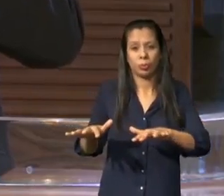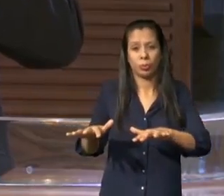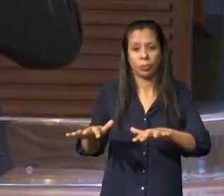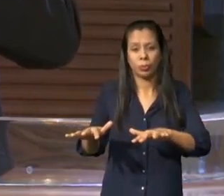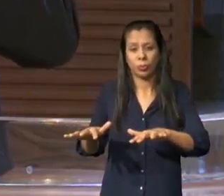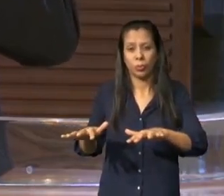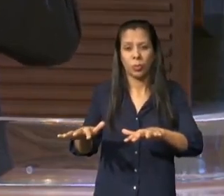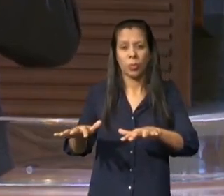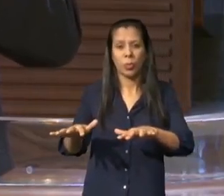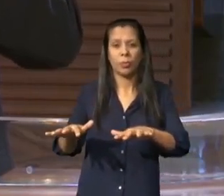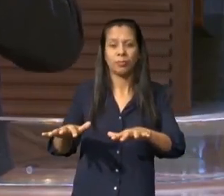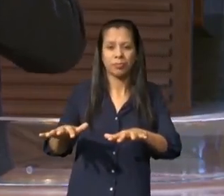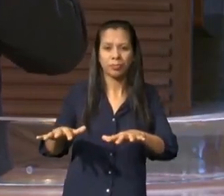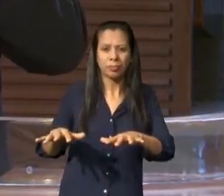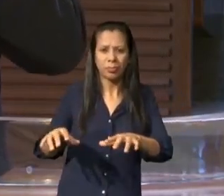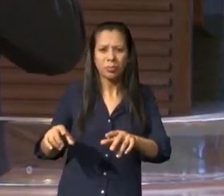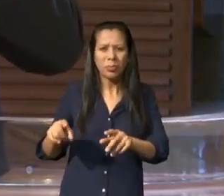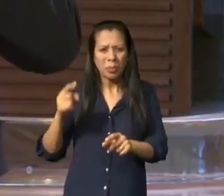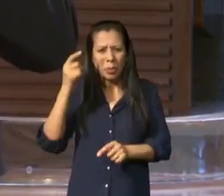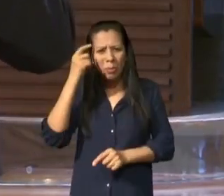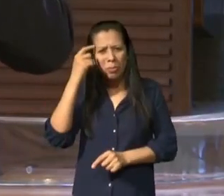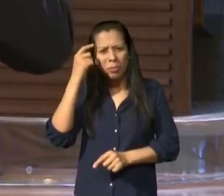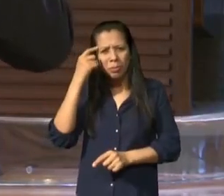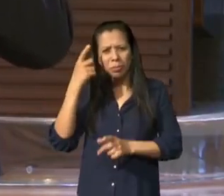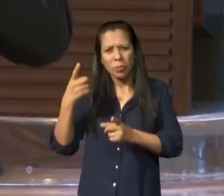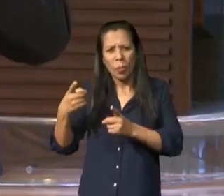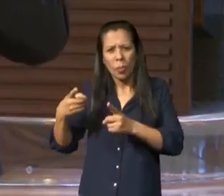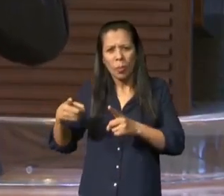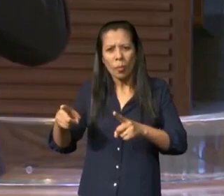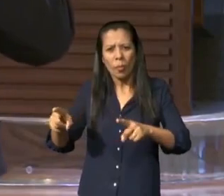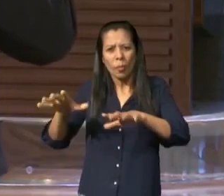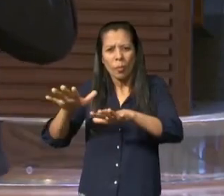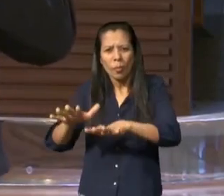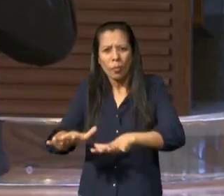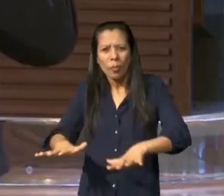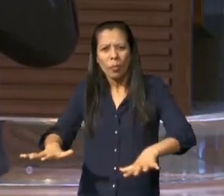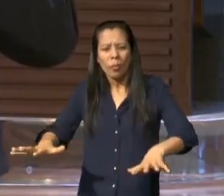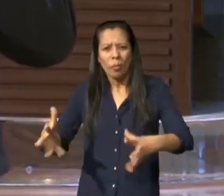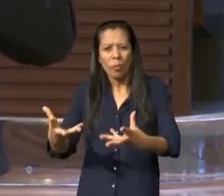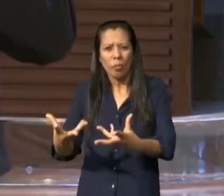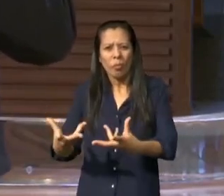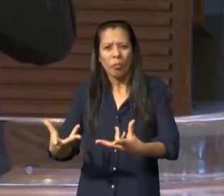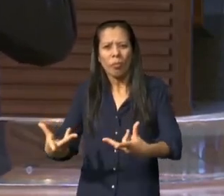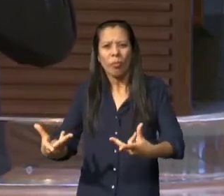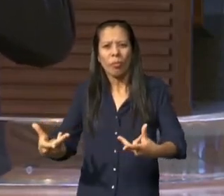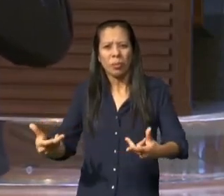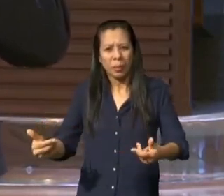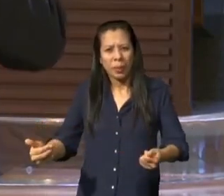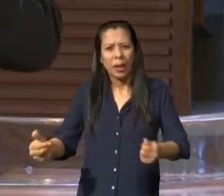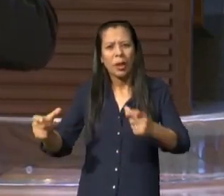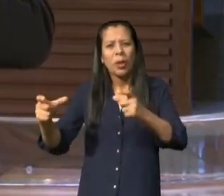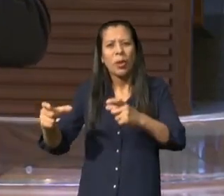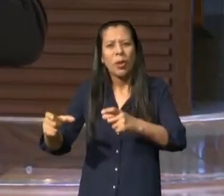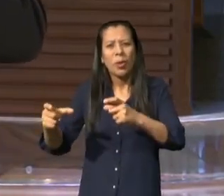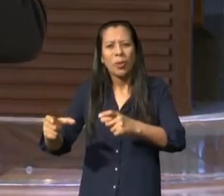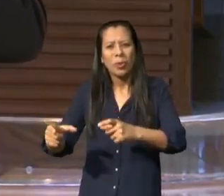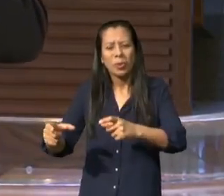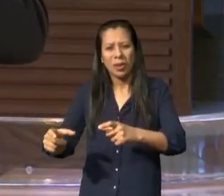o deserto e era naquela época também o mesmo deserto que atravessaram aquelas pessoas